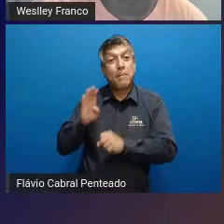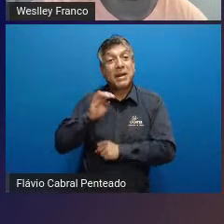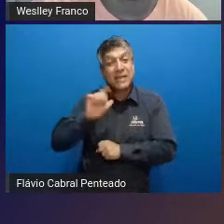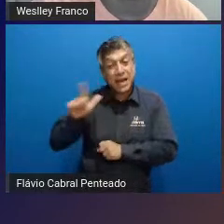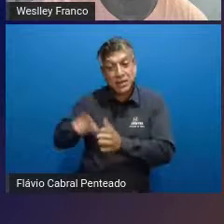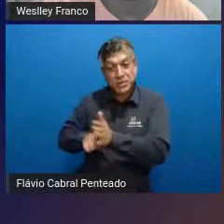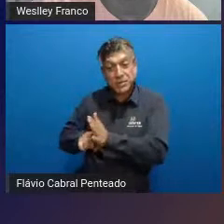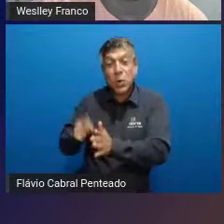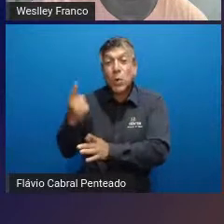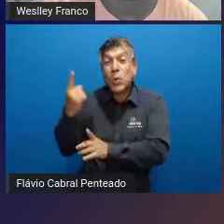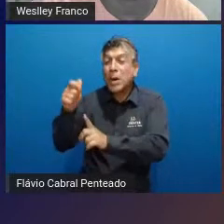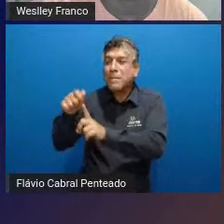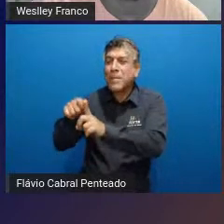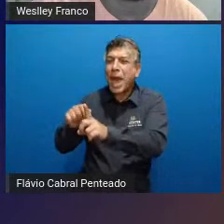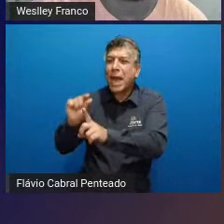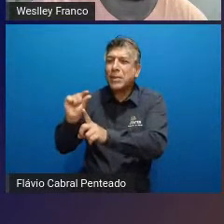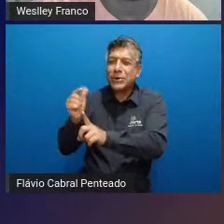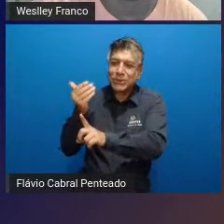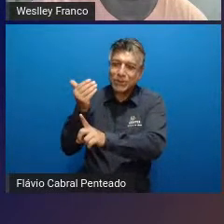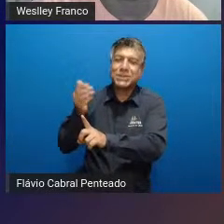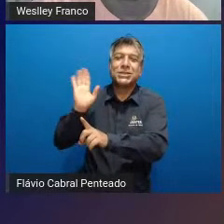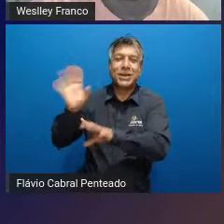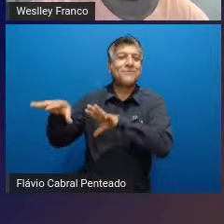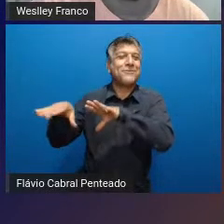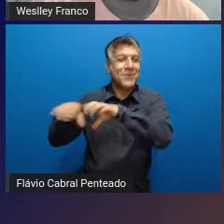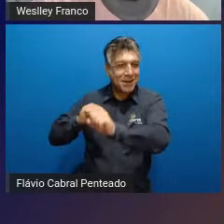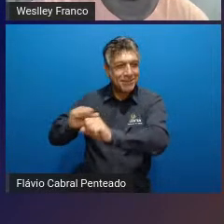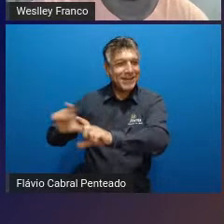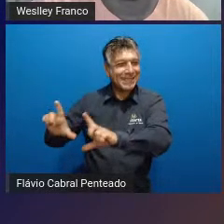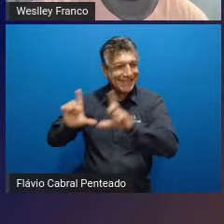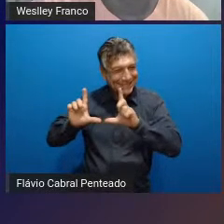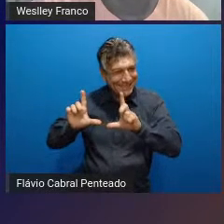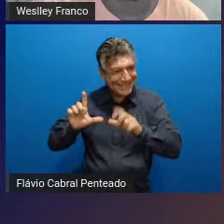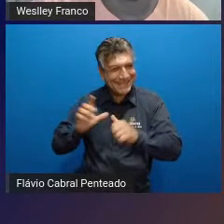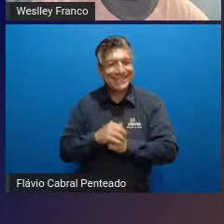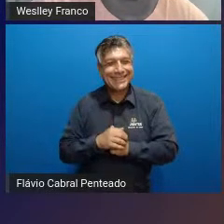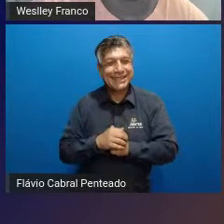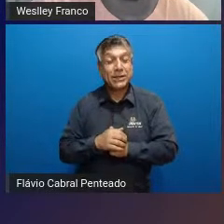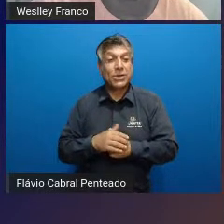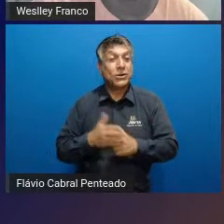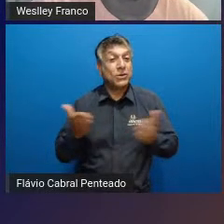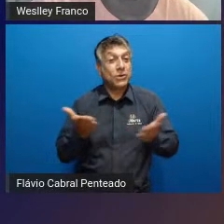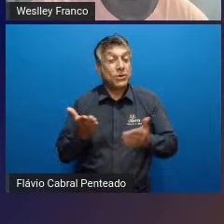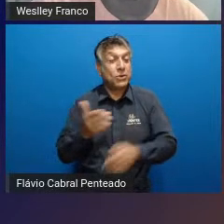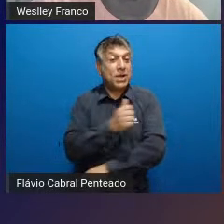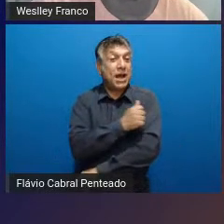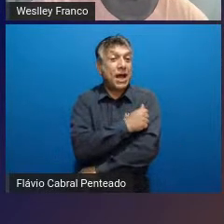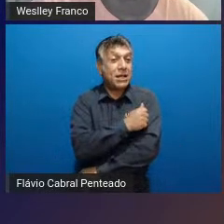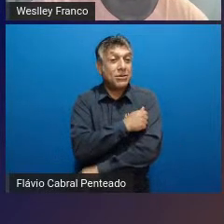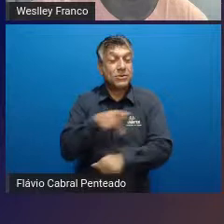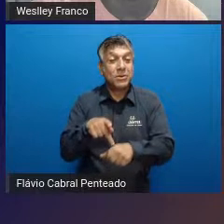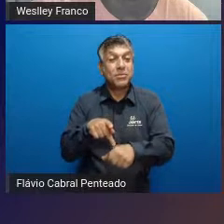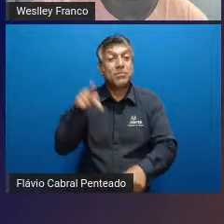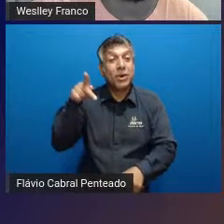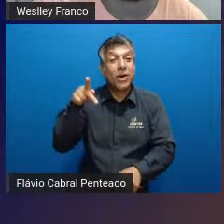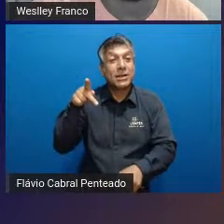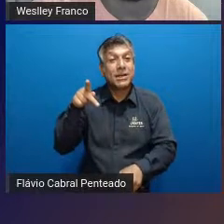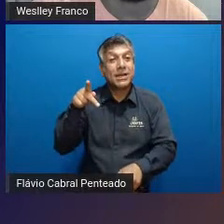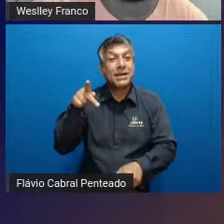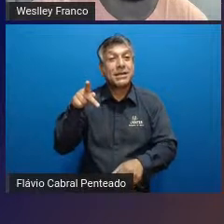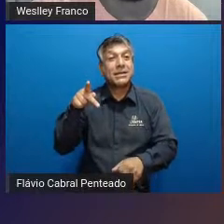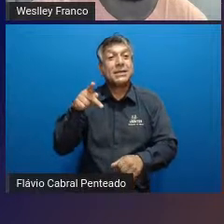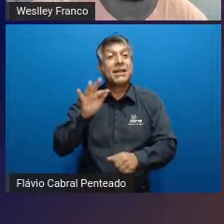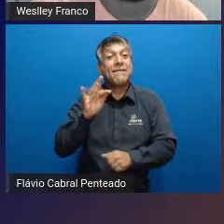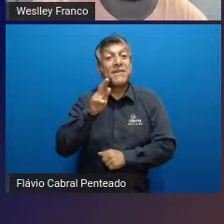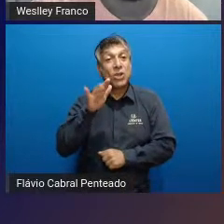mês e alguns dias que eu me formei. Hoje sou aluno de pós-graduação em Fisiologia do Exercício